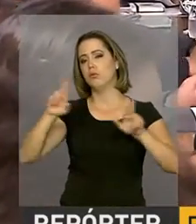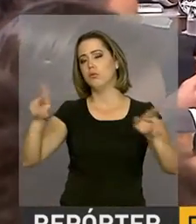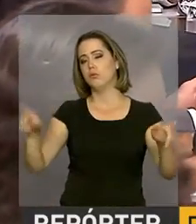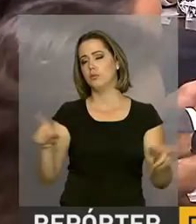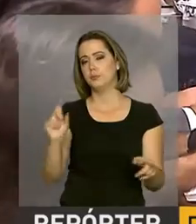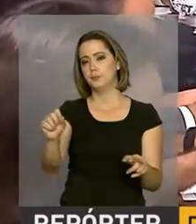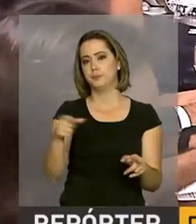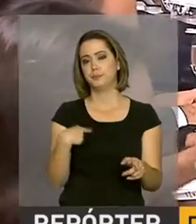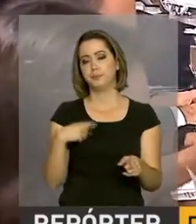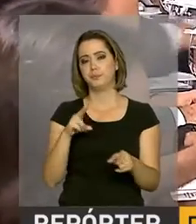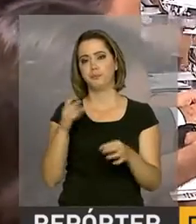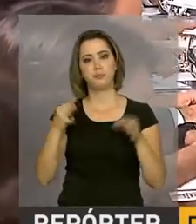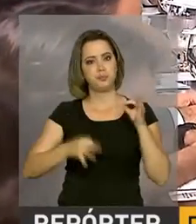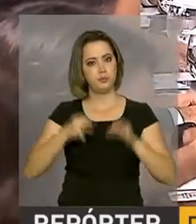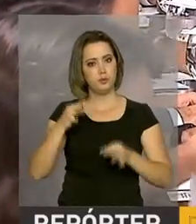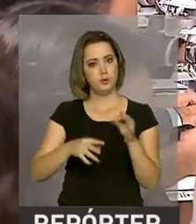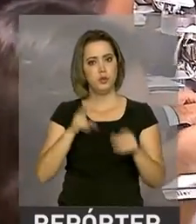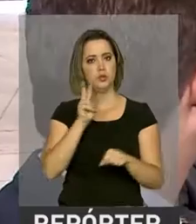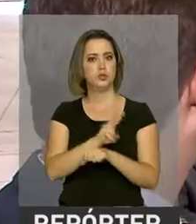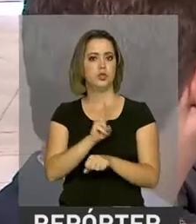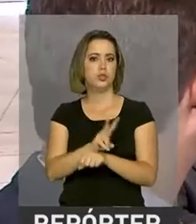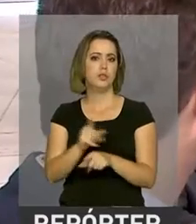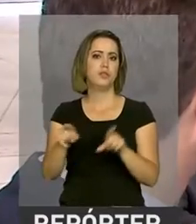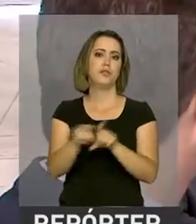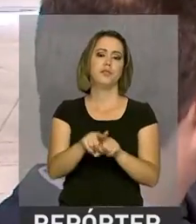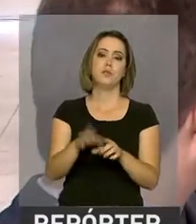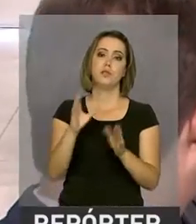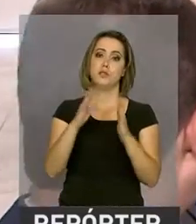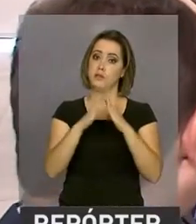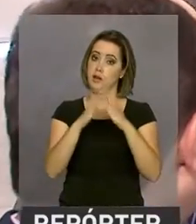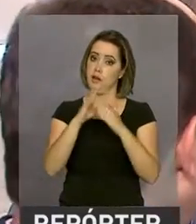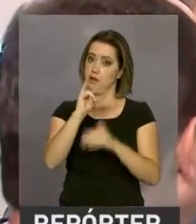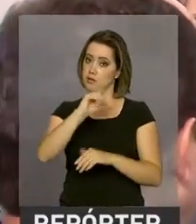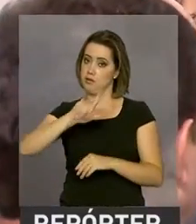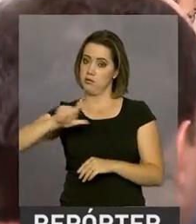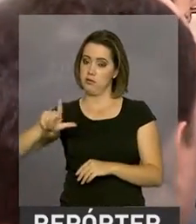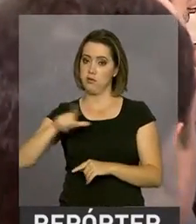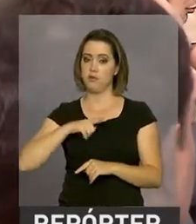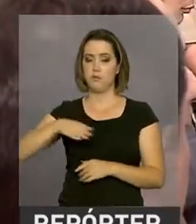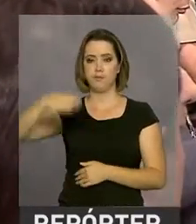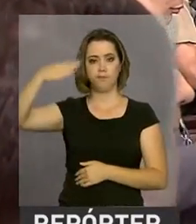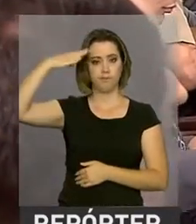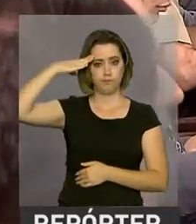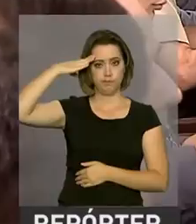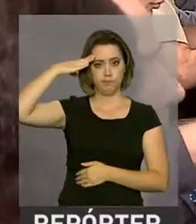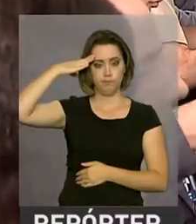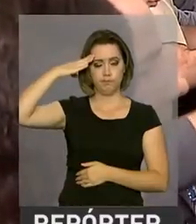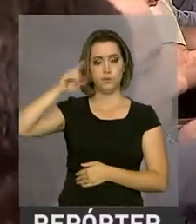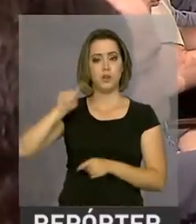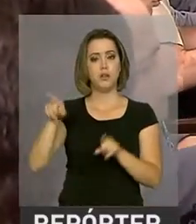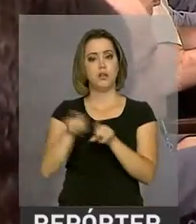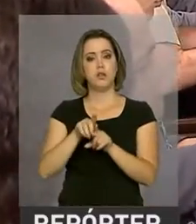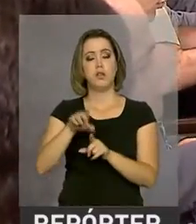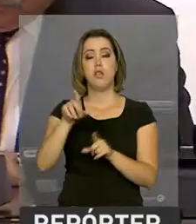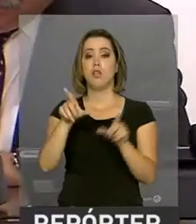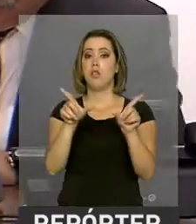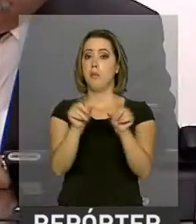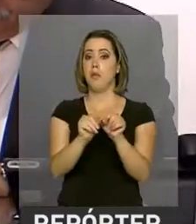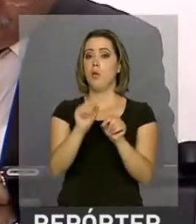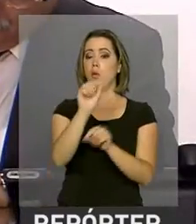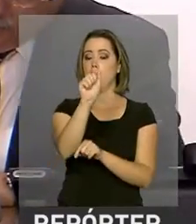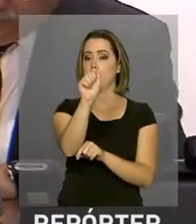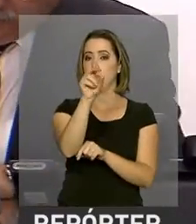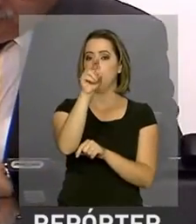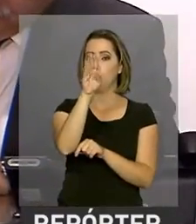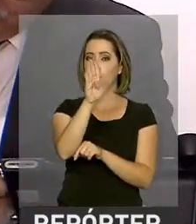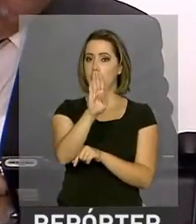da Defesa, da Justiça e Segurança Pública, da Casa Civil, além de comandantes das Forças Armadas e Agência Brasileira de Inteligência.